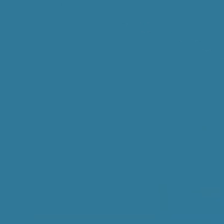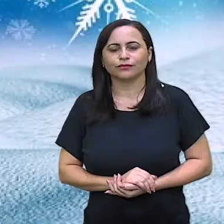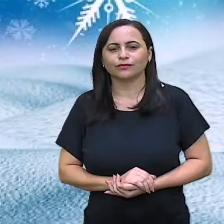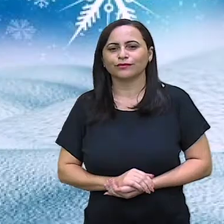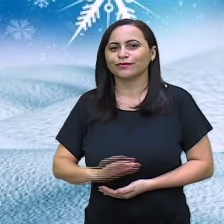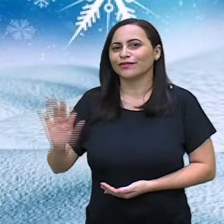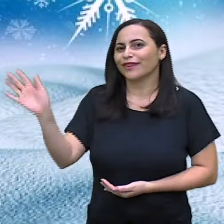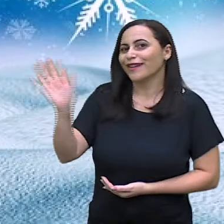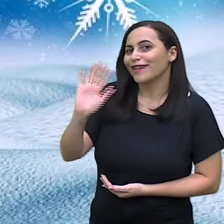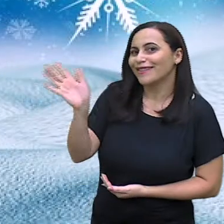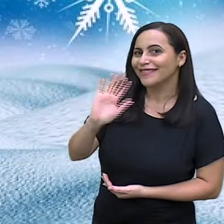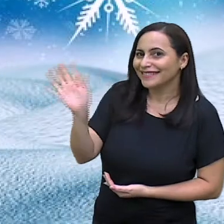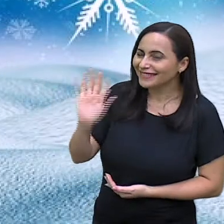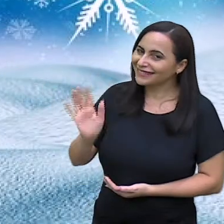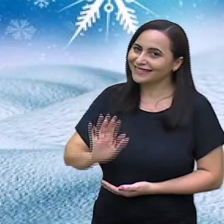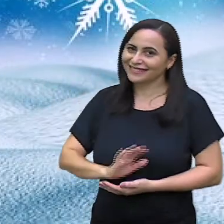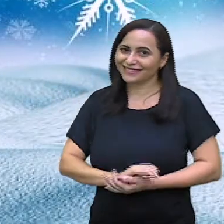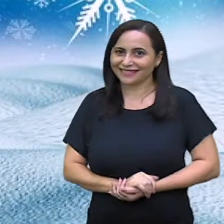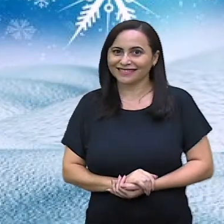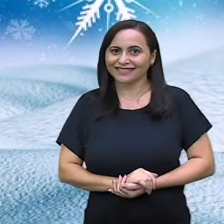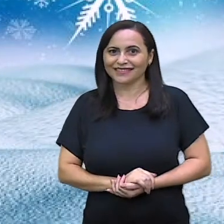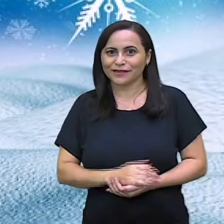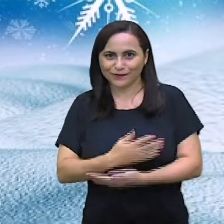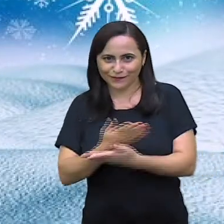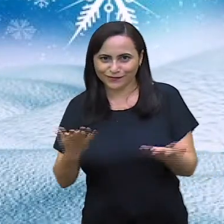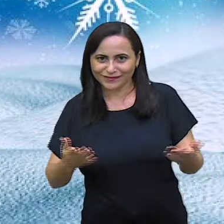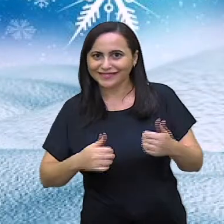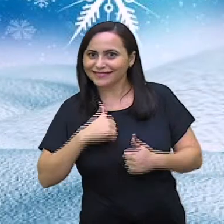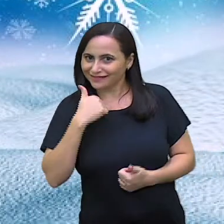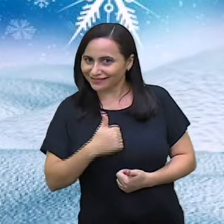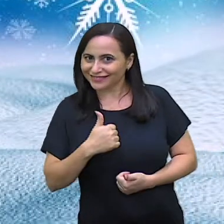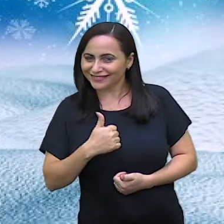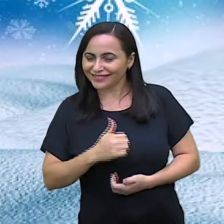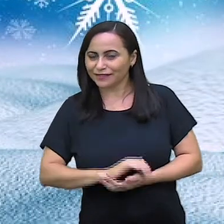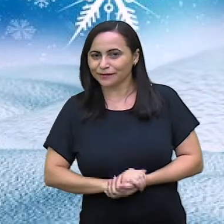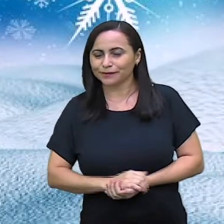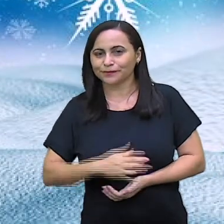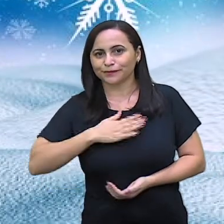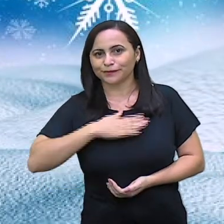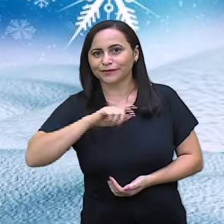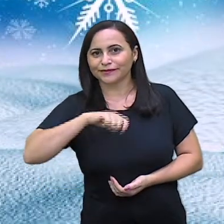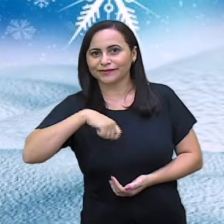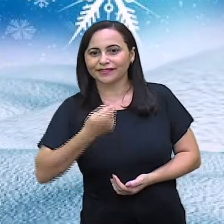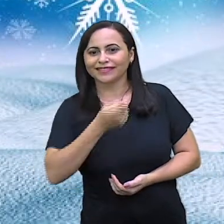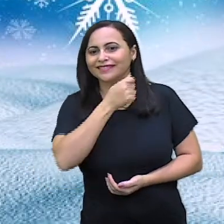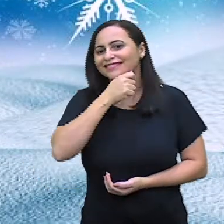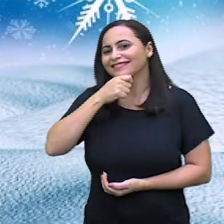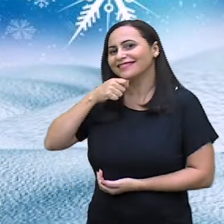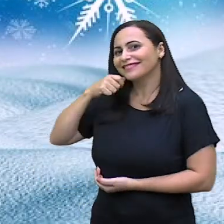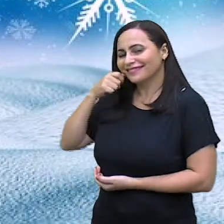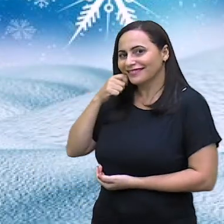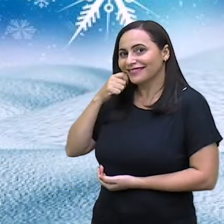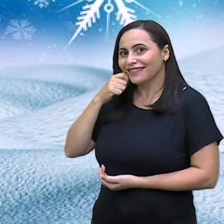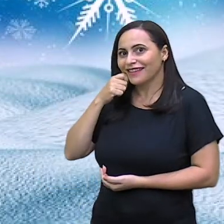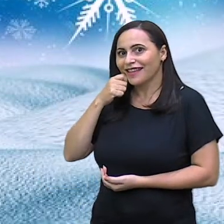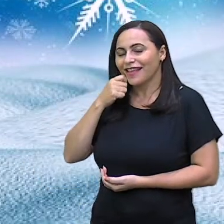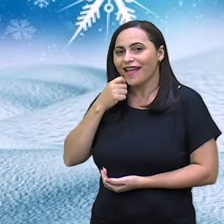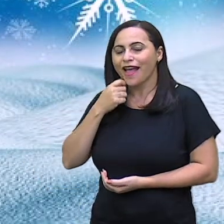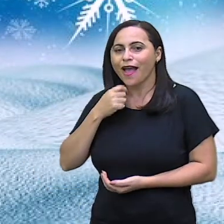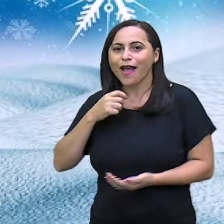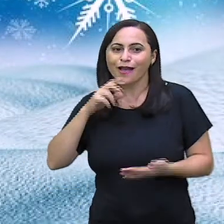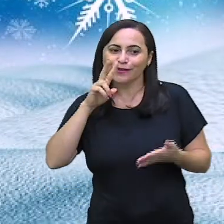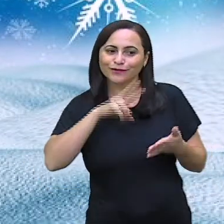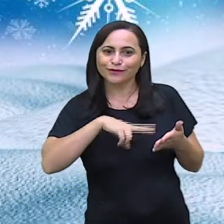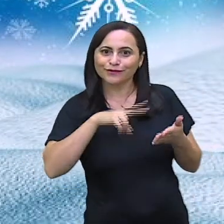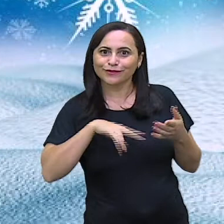Olá, pessoal! Tudo bem? Sou Adriane Oliveira, contadora de histórias